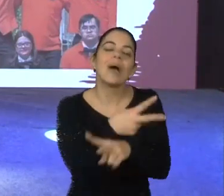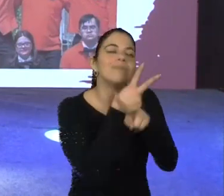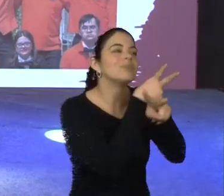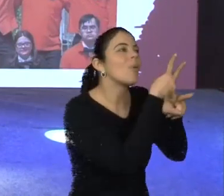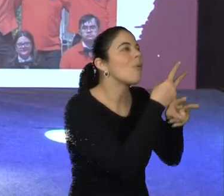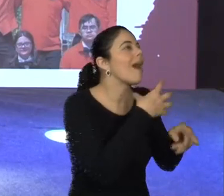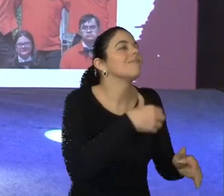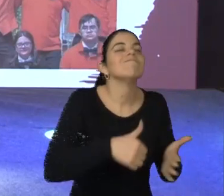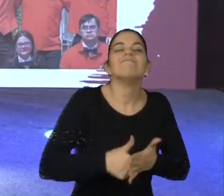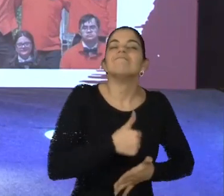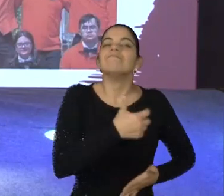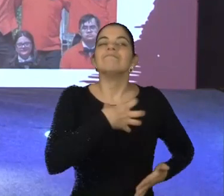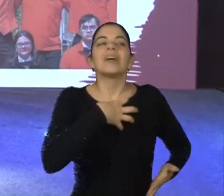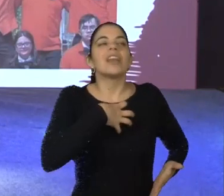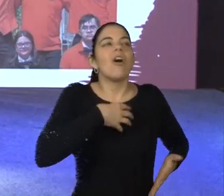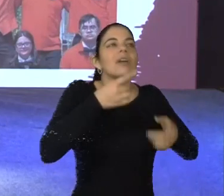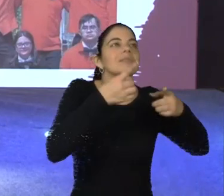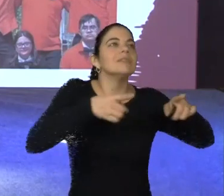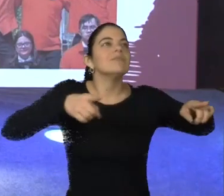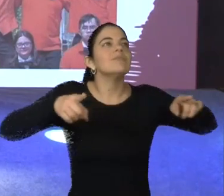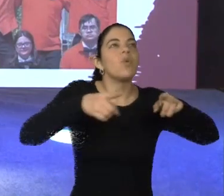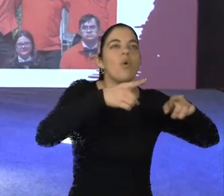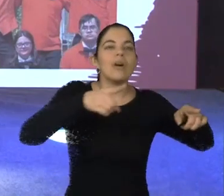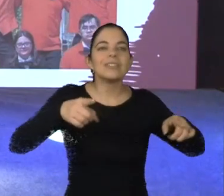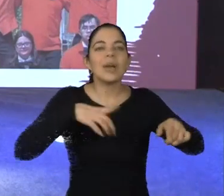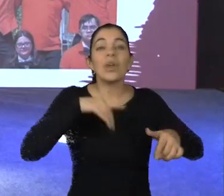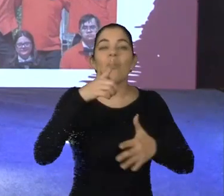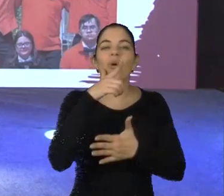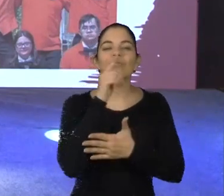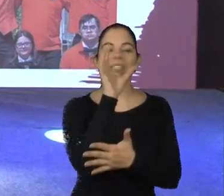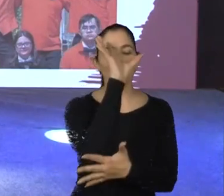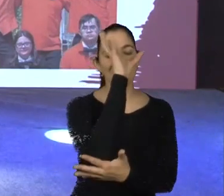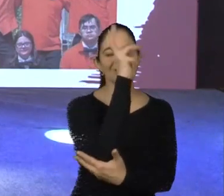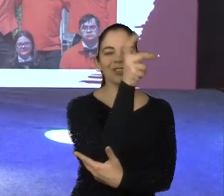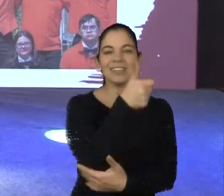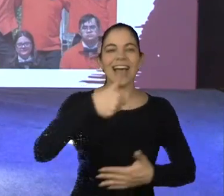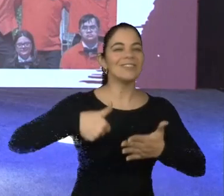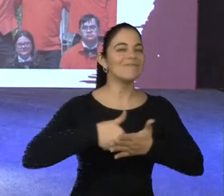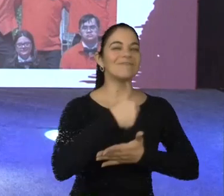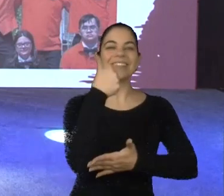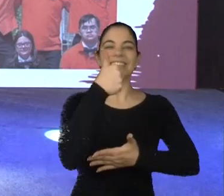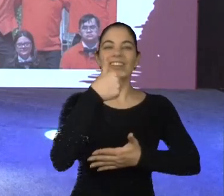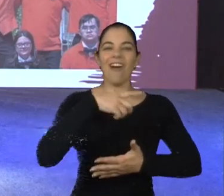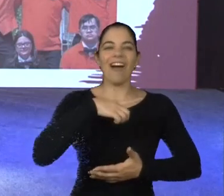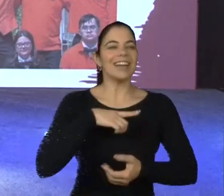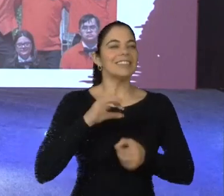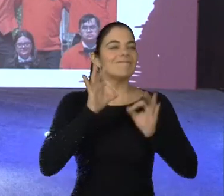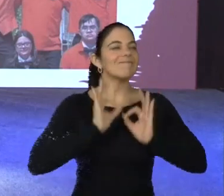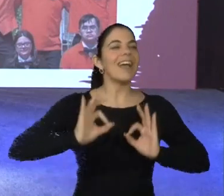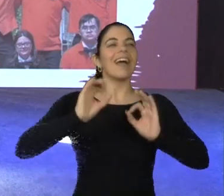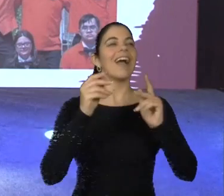forma de regê-la para que a gente consiga ter um resultado da melhor sinfonia, da melhor